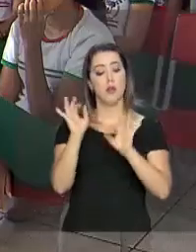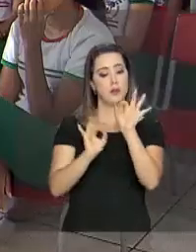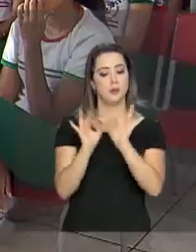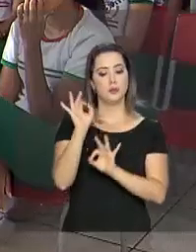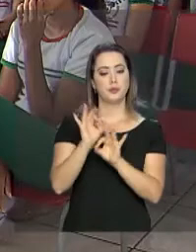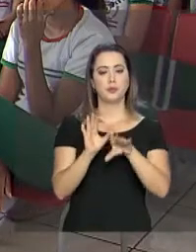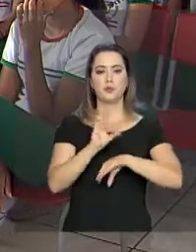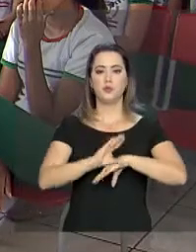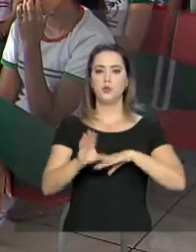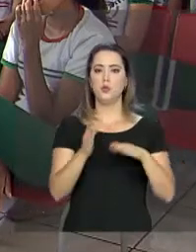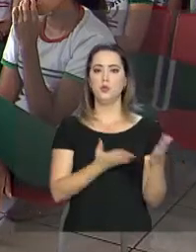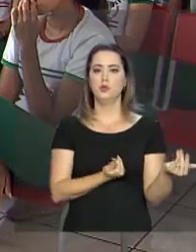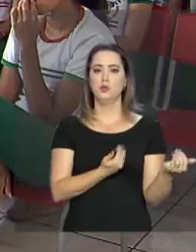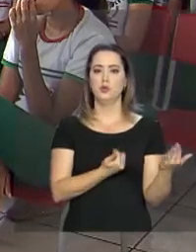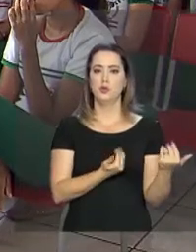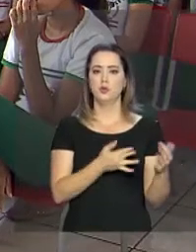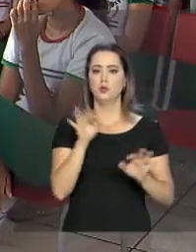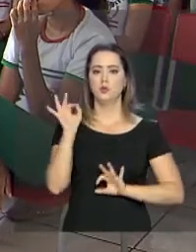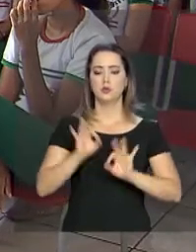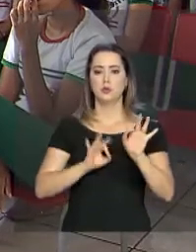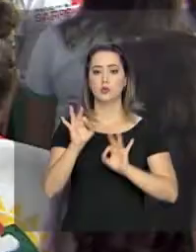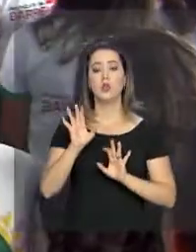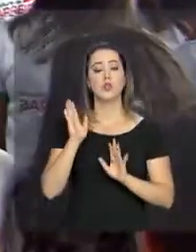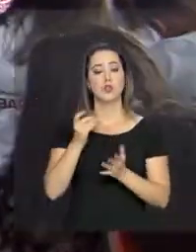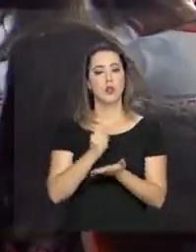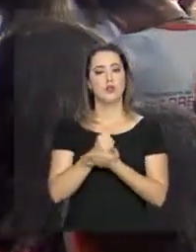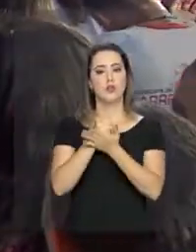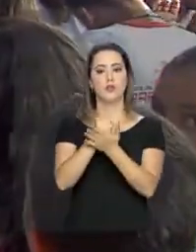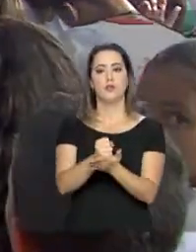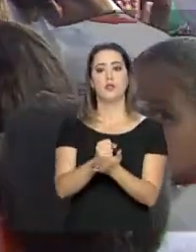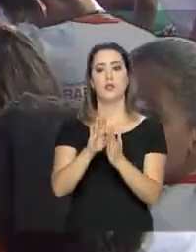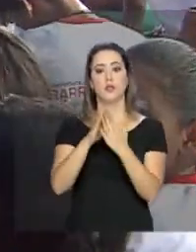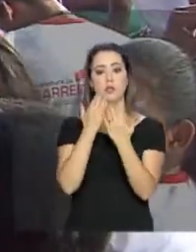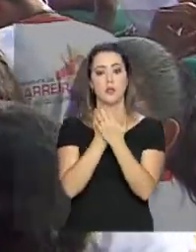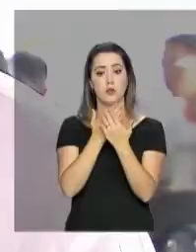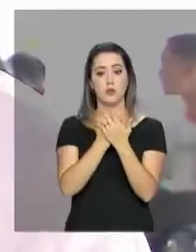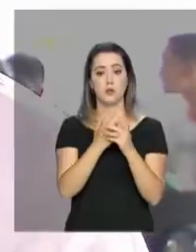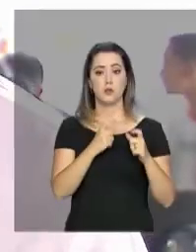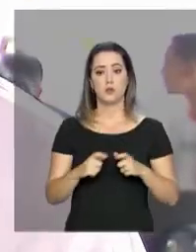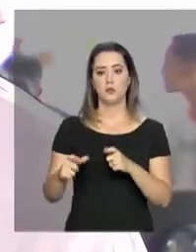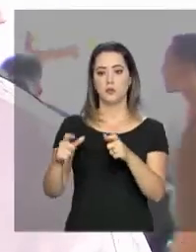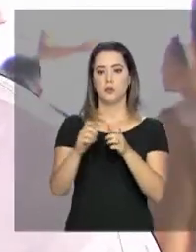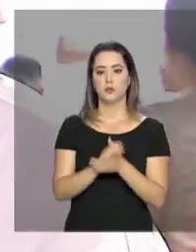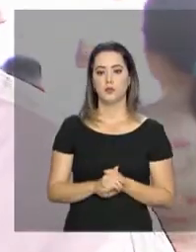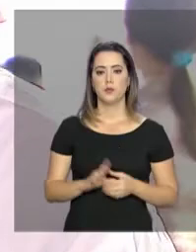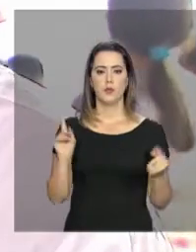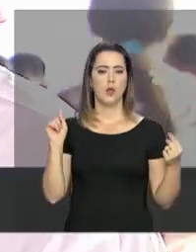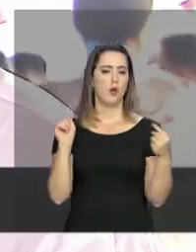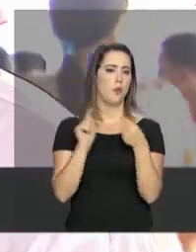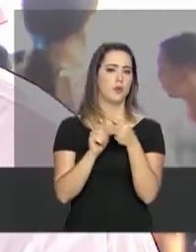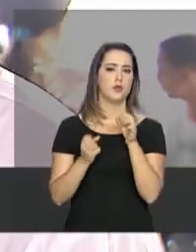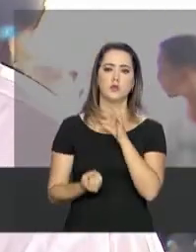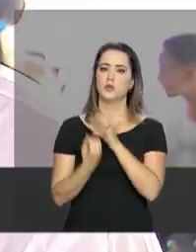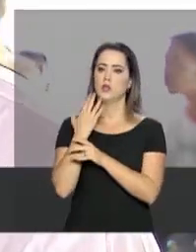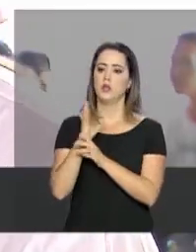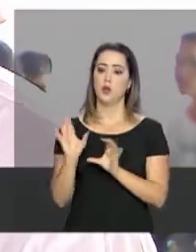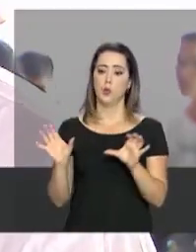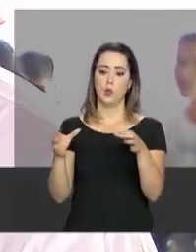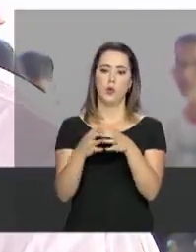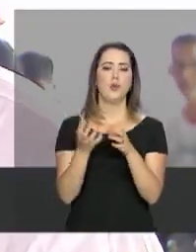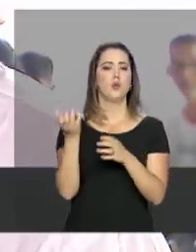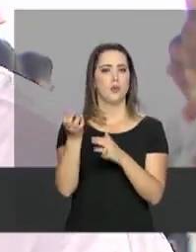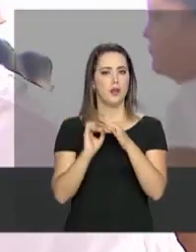Primeiros Passos, que já está sendo ofertado às escolas locais. O objetivo, basicamente, é criar uma geração